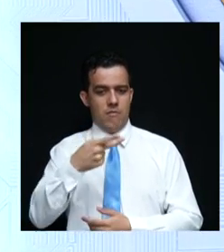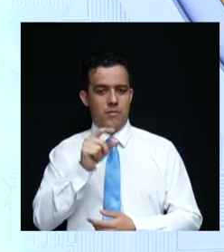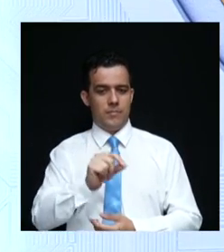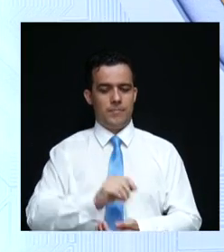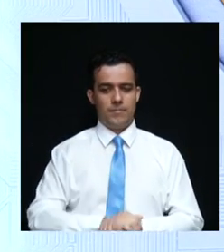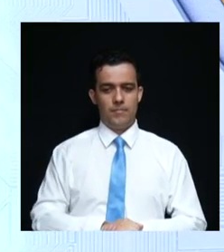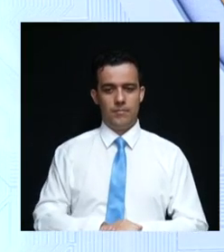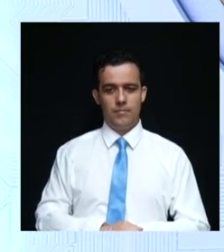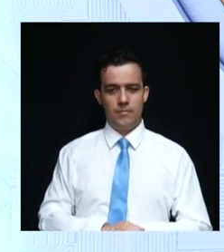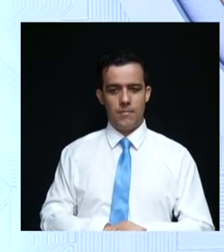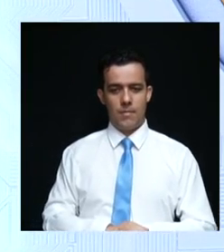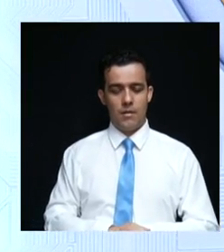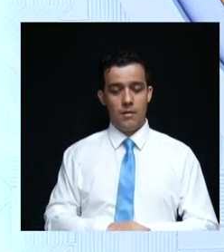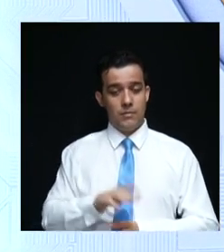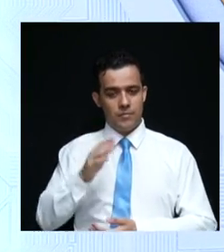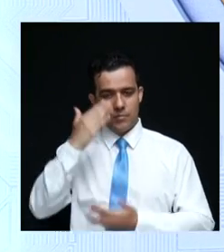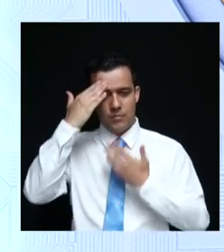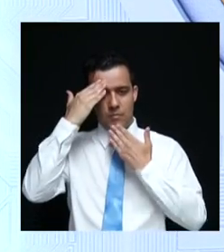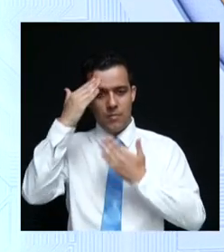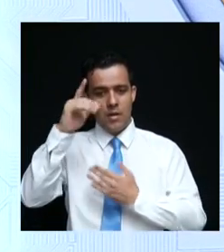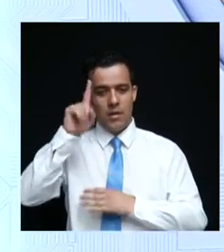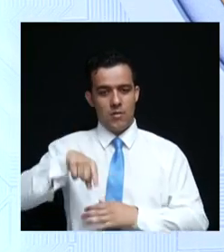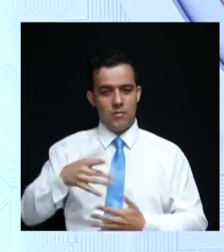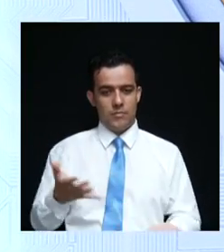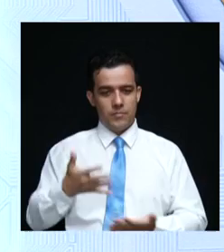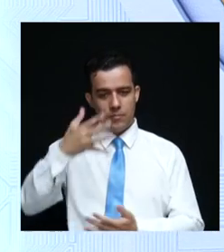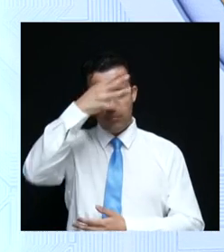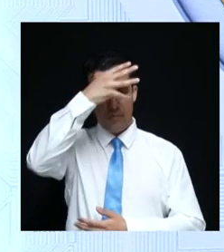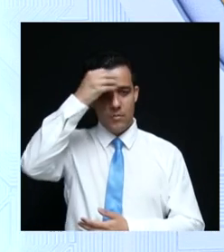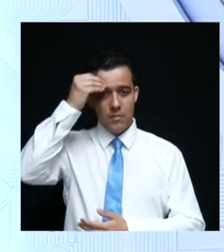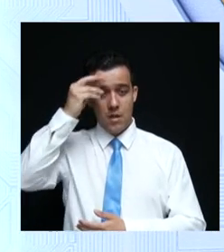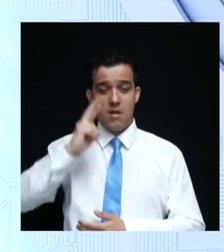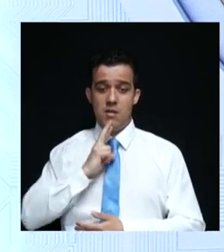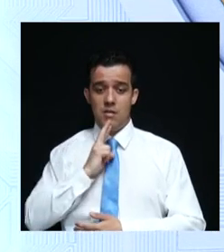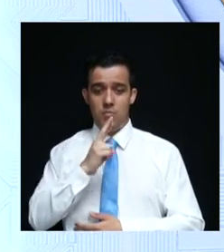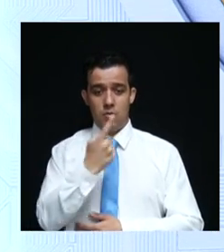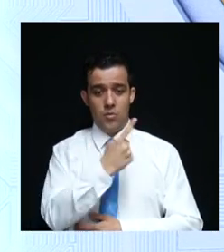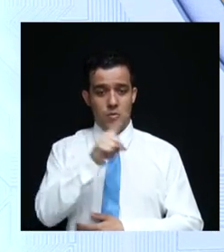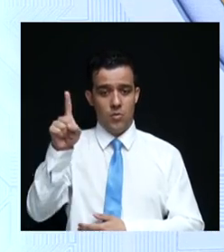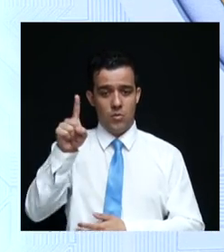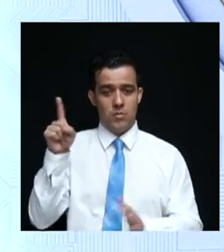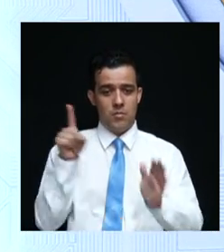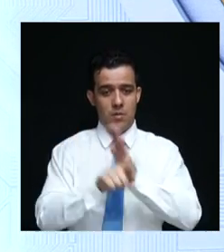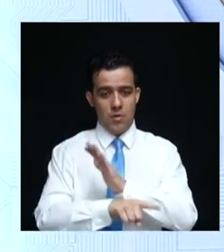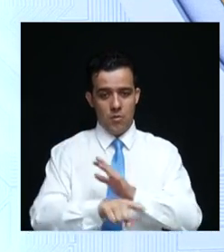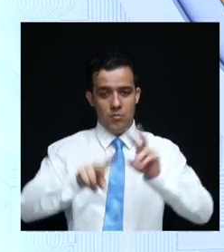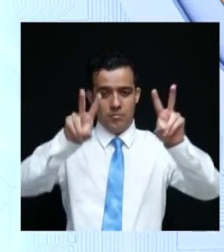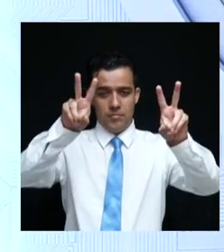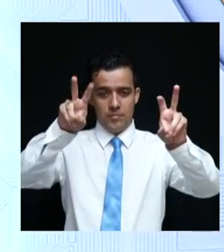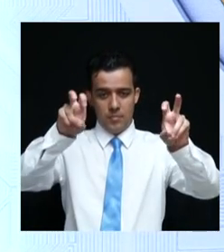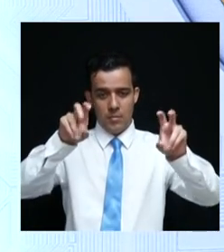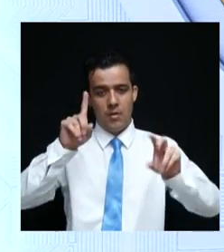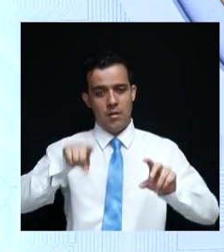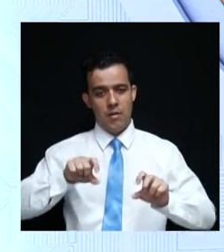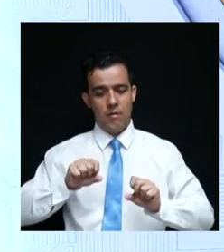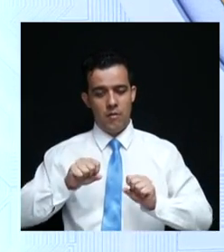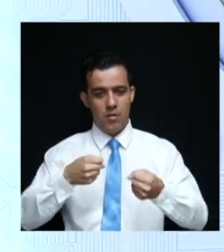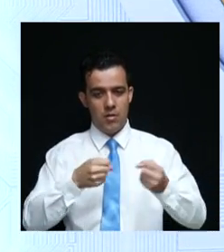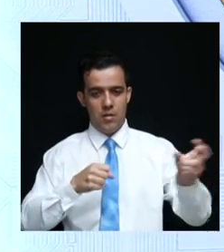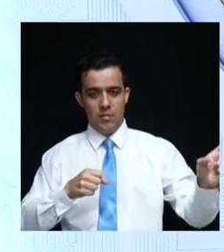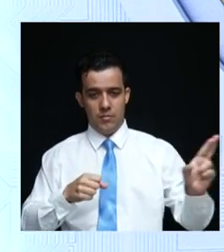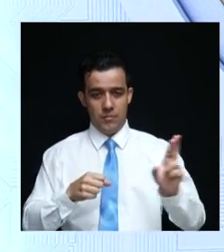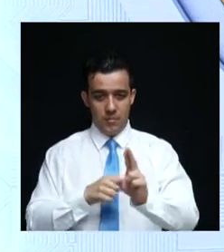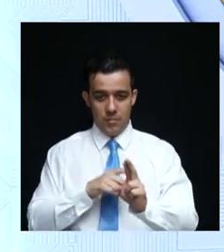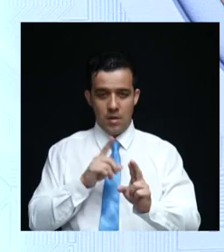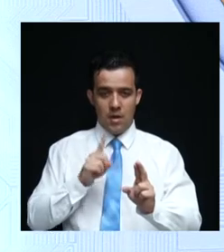Obrigado, candidato. O candidato Daniel Vilela agora responderá à última pergunta do envelope e forçosamente o comentário terá que ser feito pela